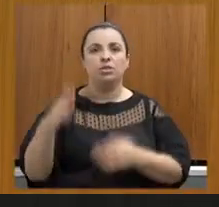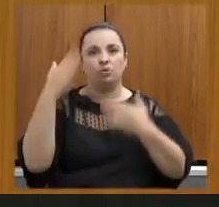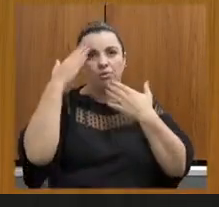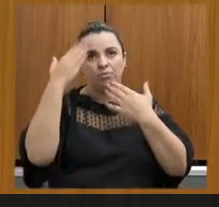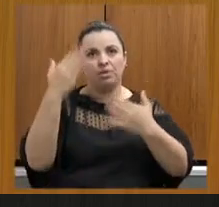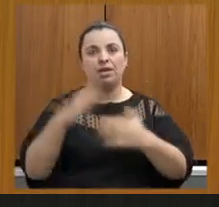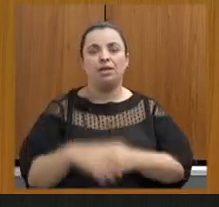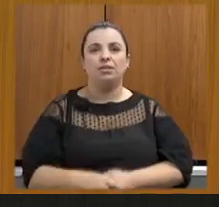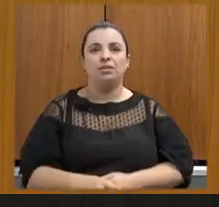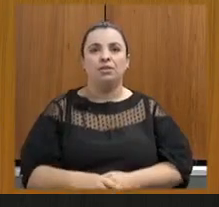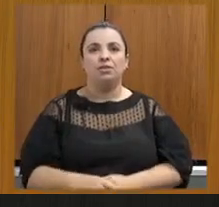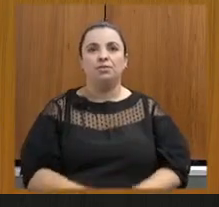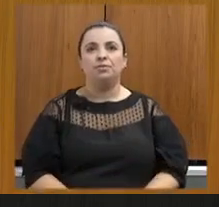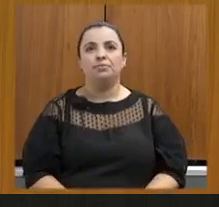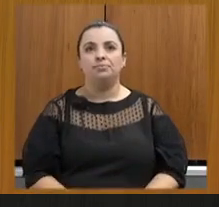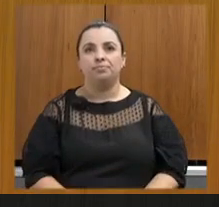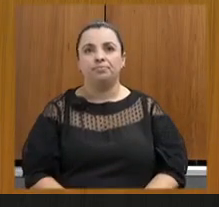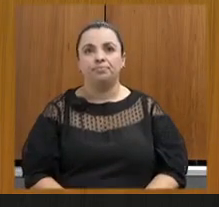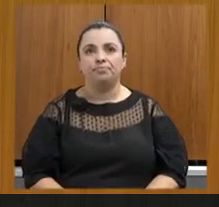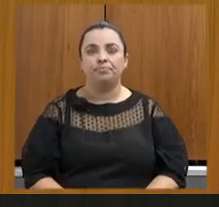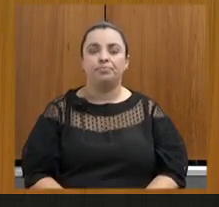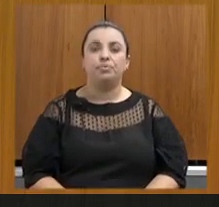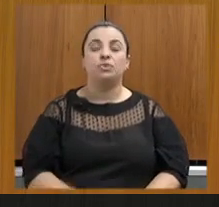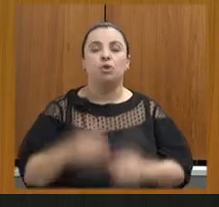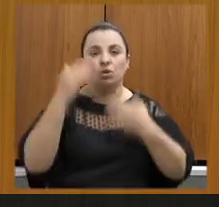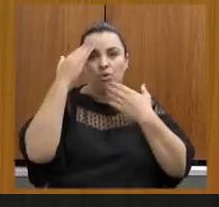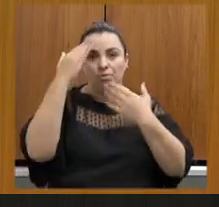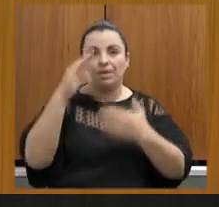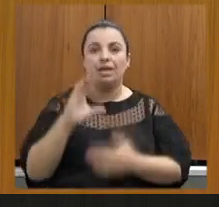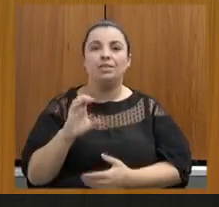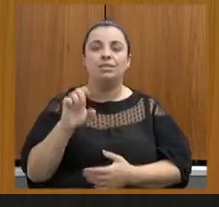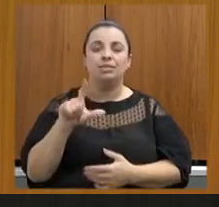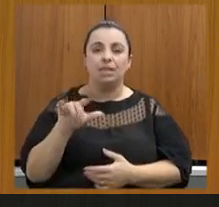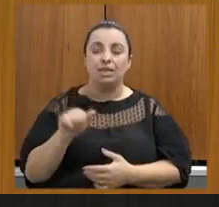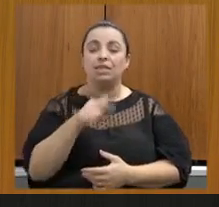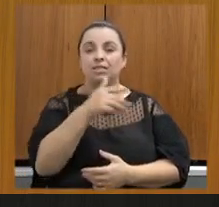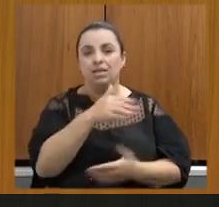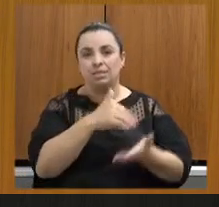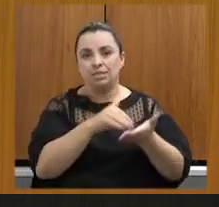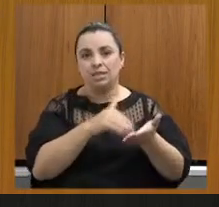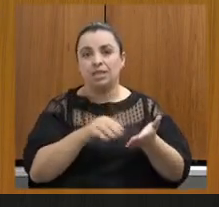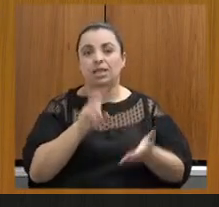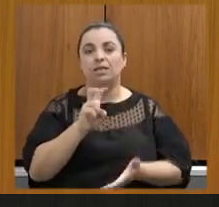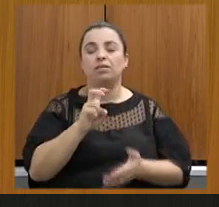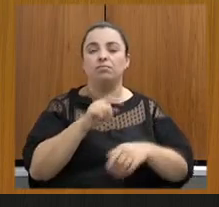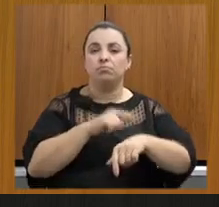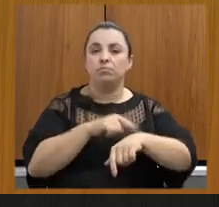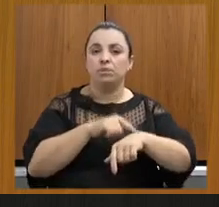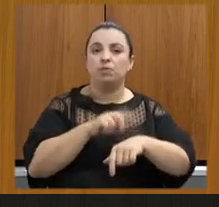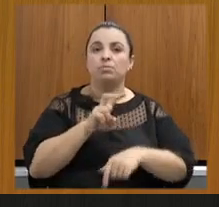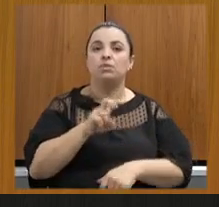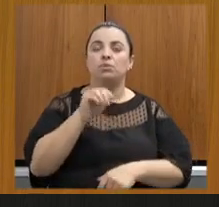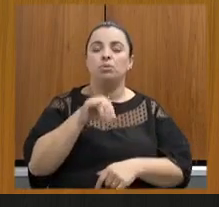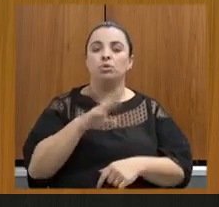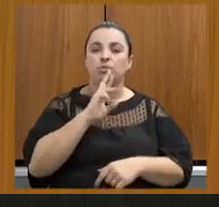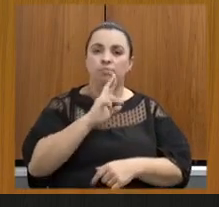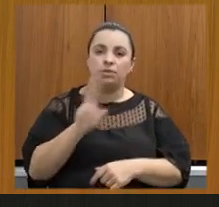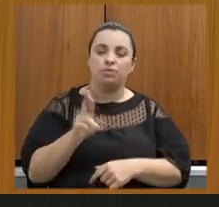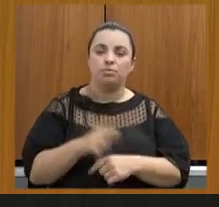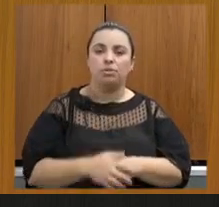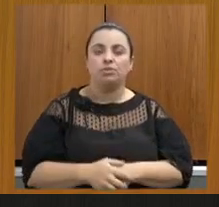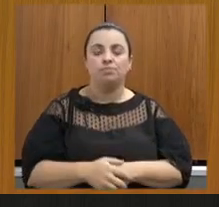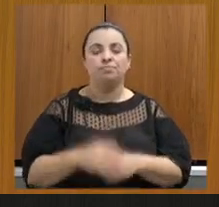muito obrigado deputada Celise Naviola a secretária tem cinco minutos para responder as interperações muito obrigada